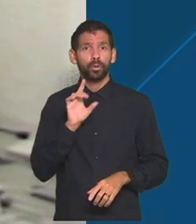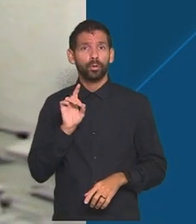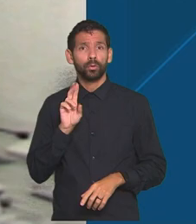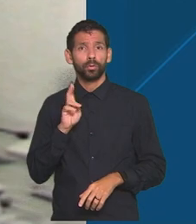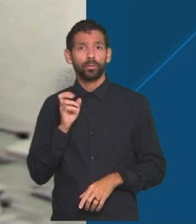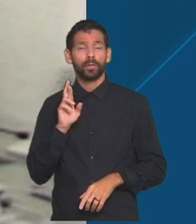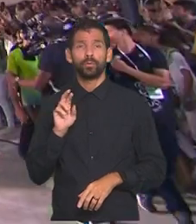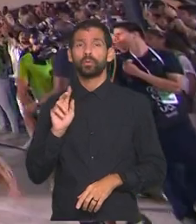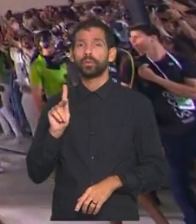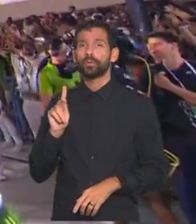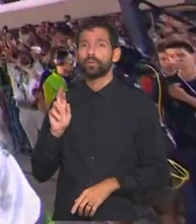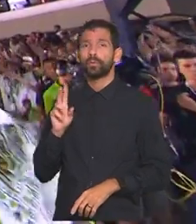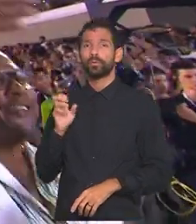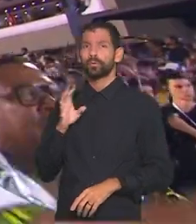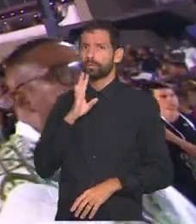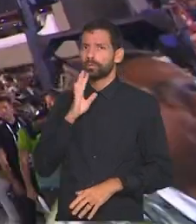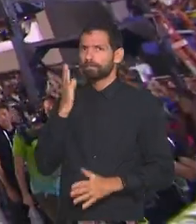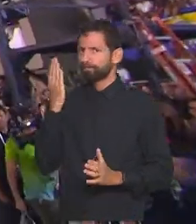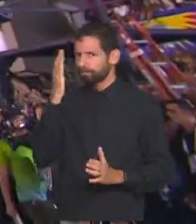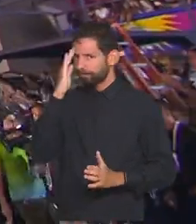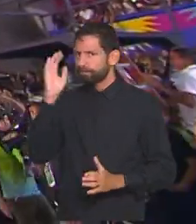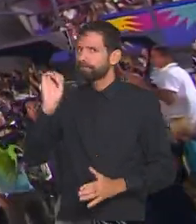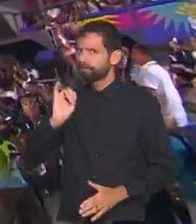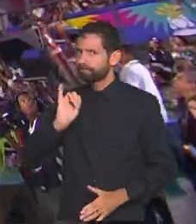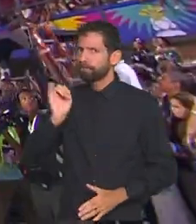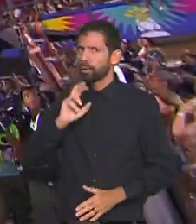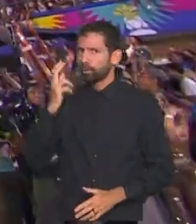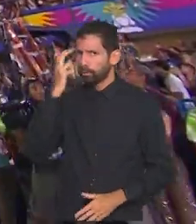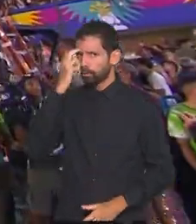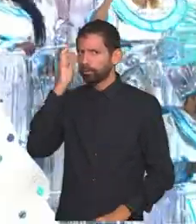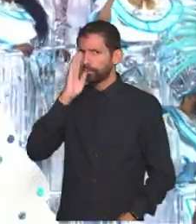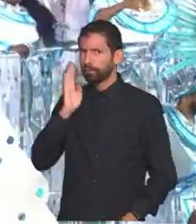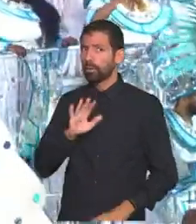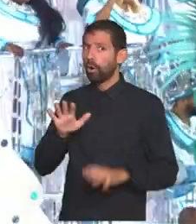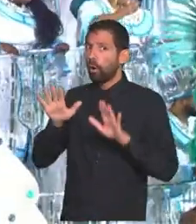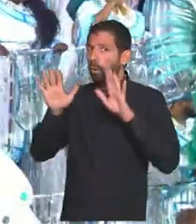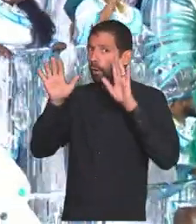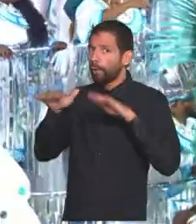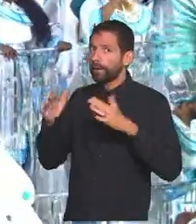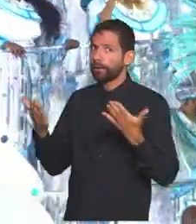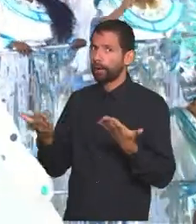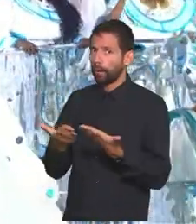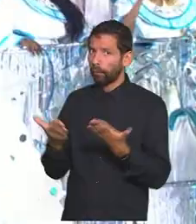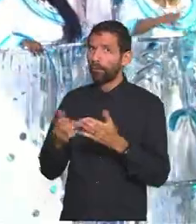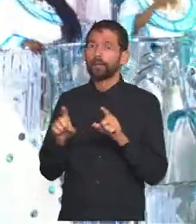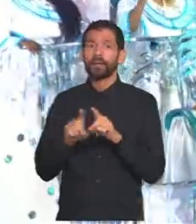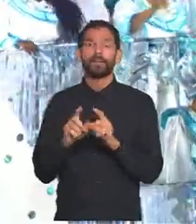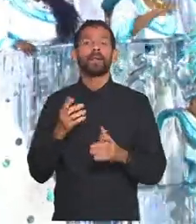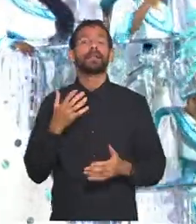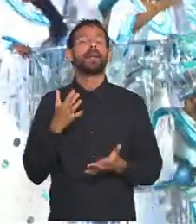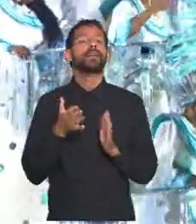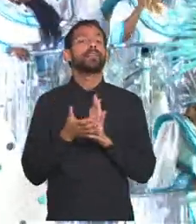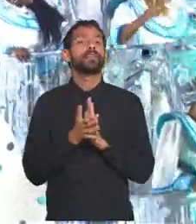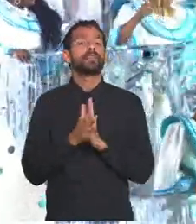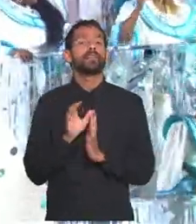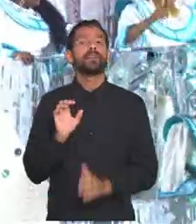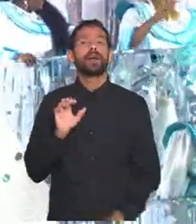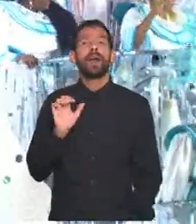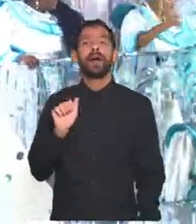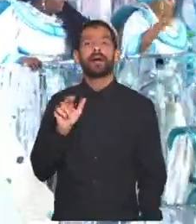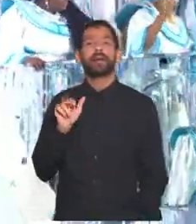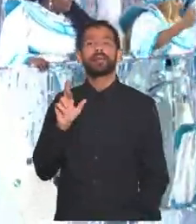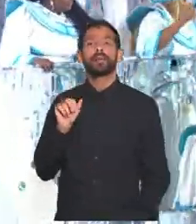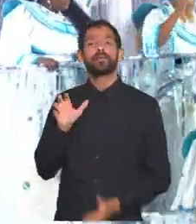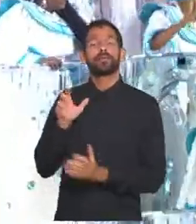dublador e produtor. Como reconhecimento da importância para a cultura brasileira, foi homenageado, desse ano, da Acadêmicos de Santa Cruz,